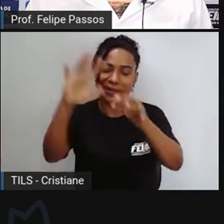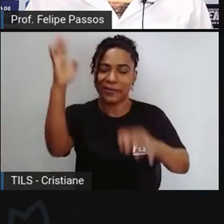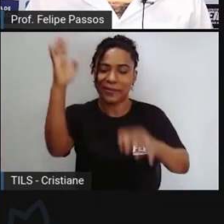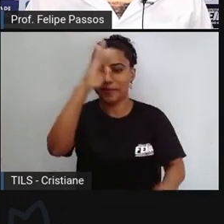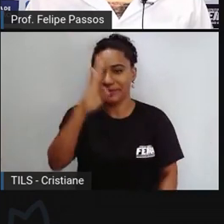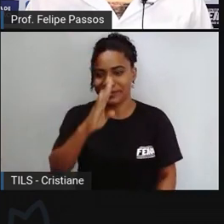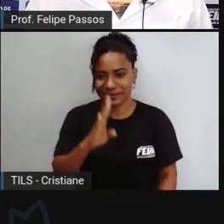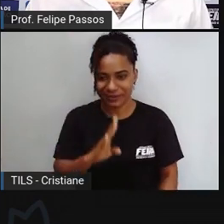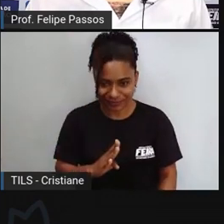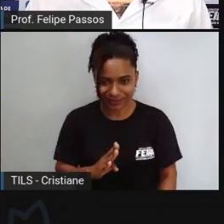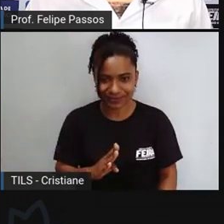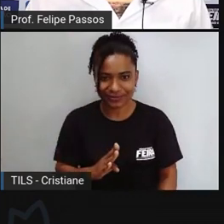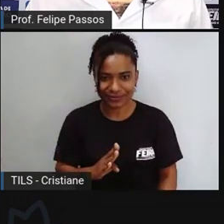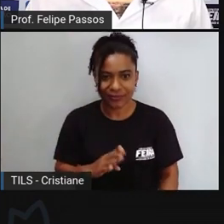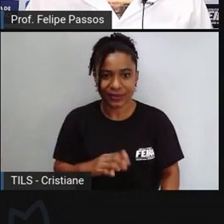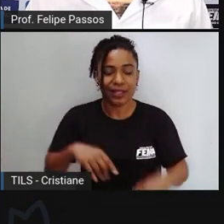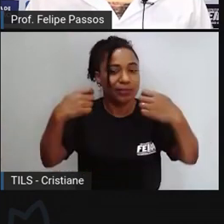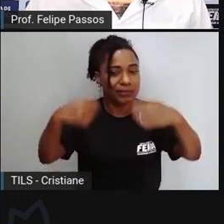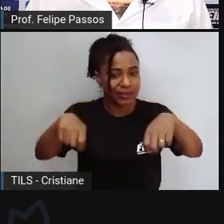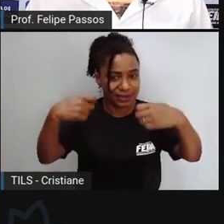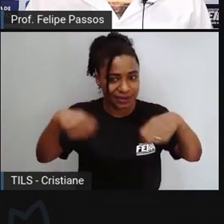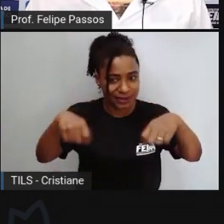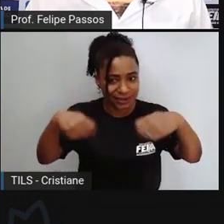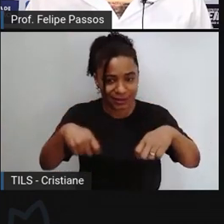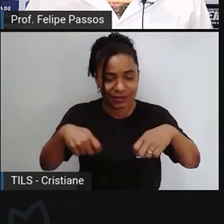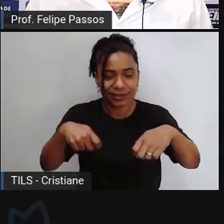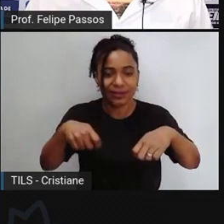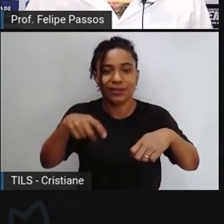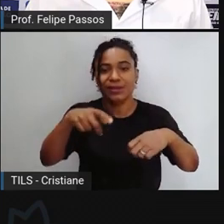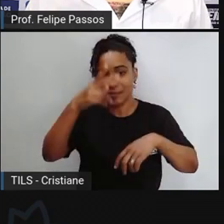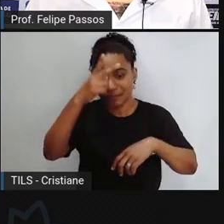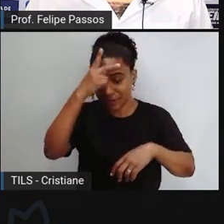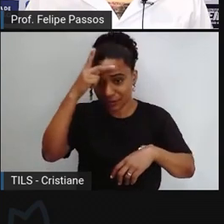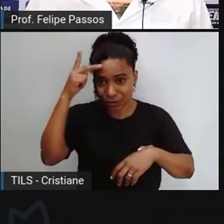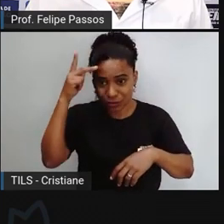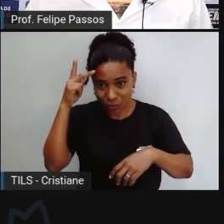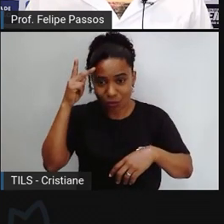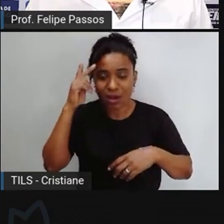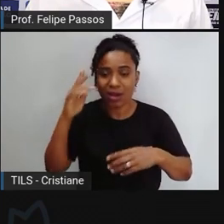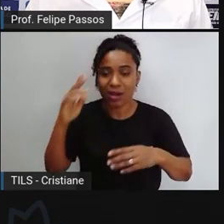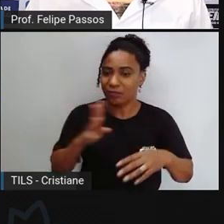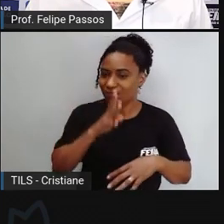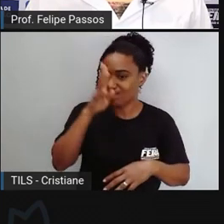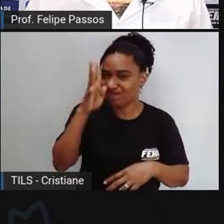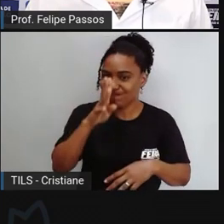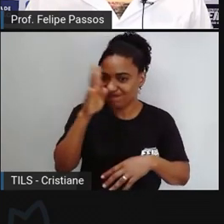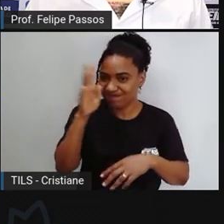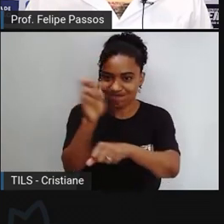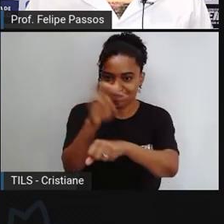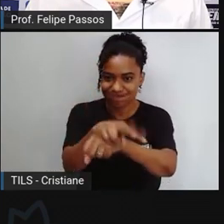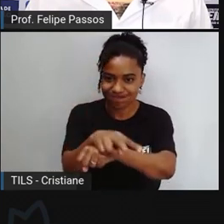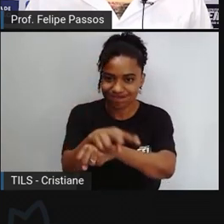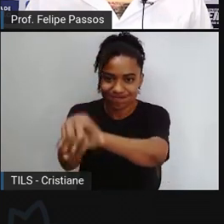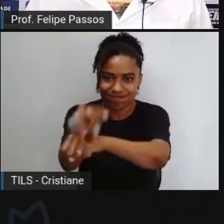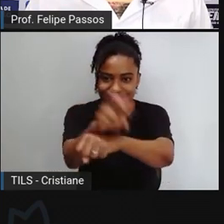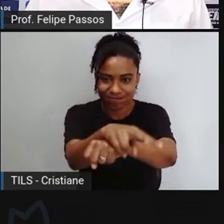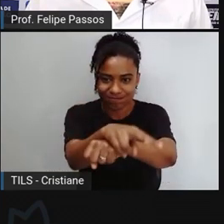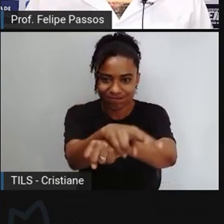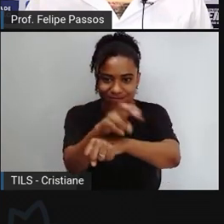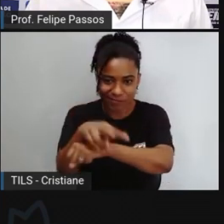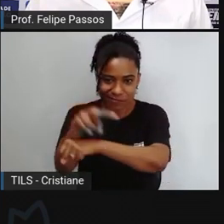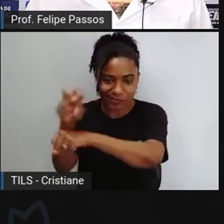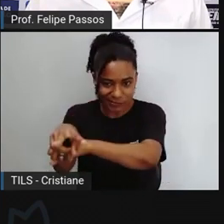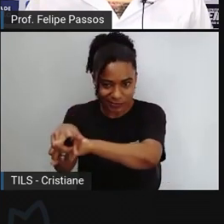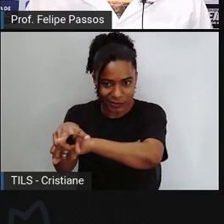ou a obrigação ao proprietário de preservar a